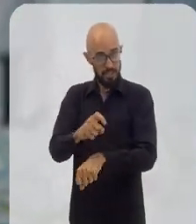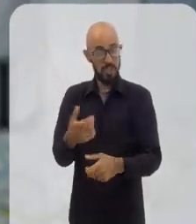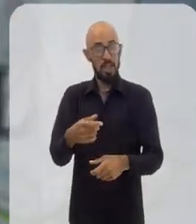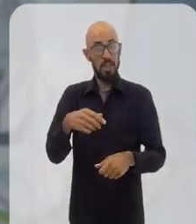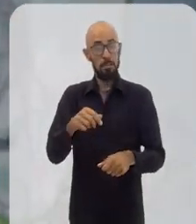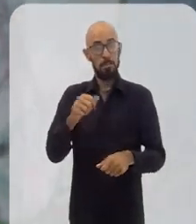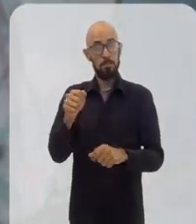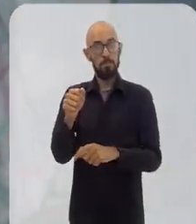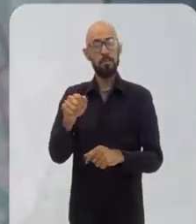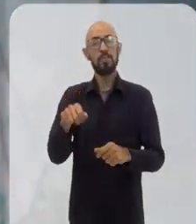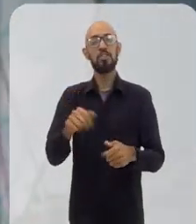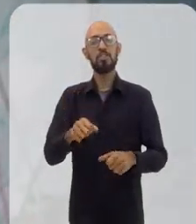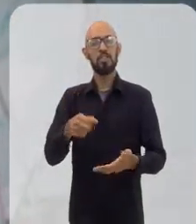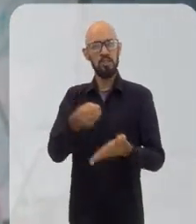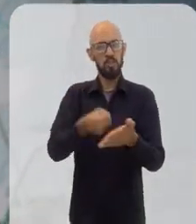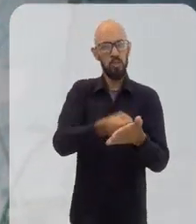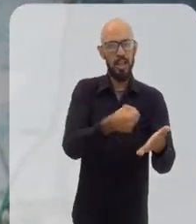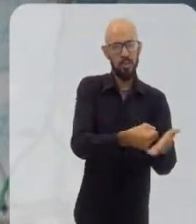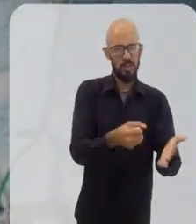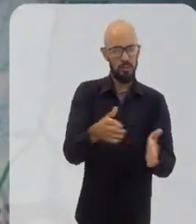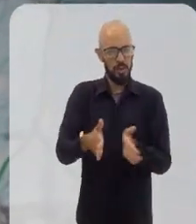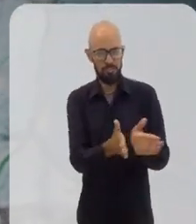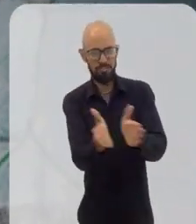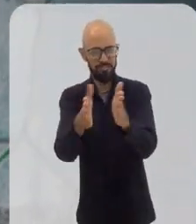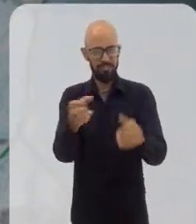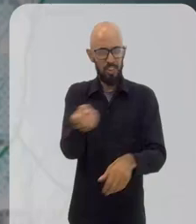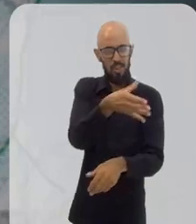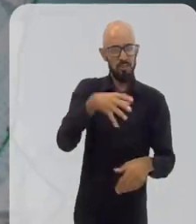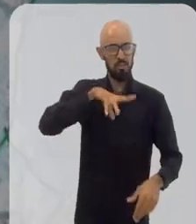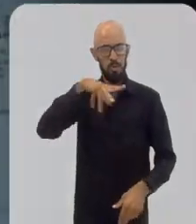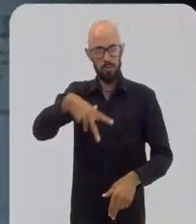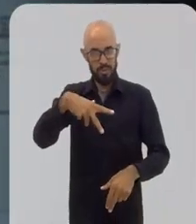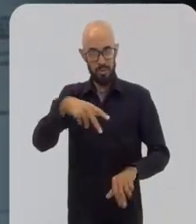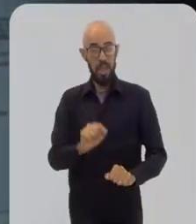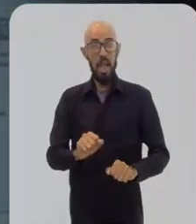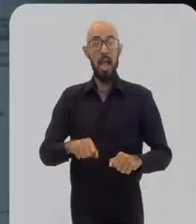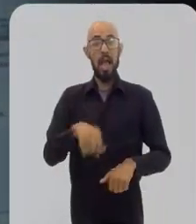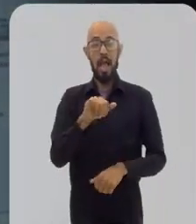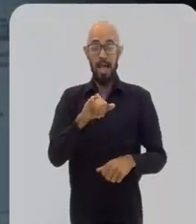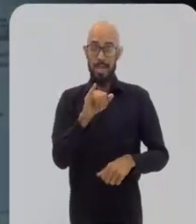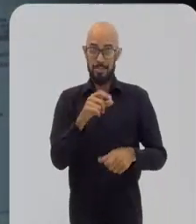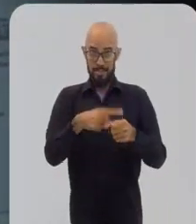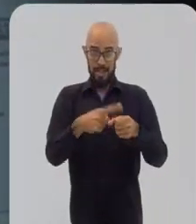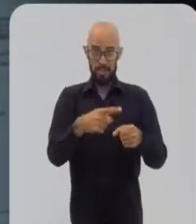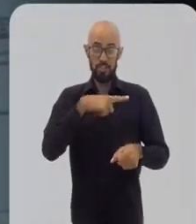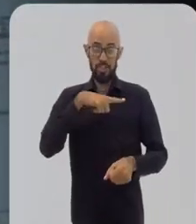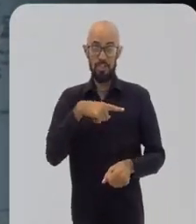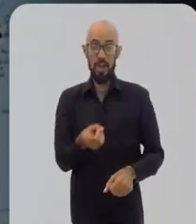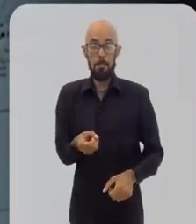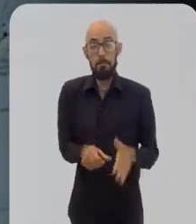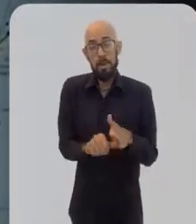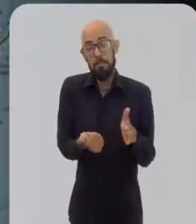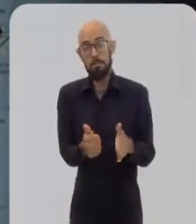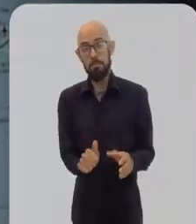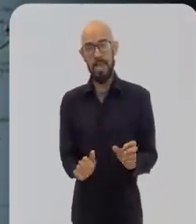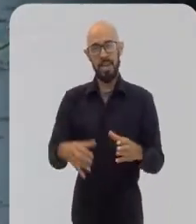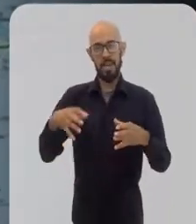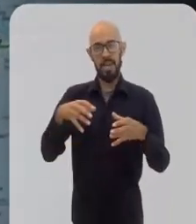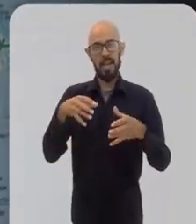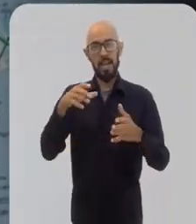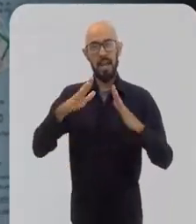escravizados, bandeirantes e portugueses que ocuparam a área. Itaperuna teve a primeira Câmara